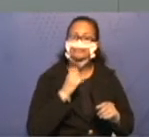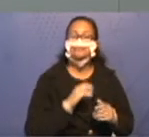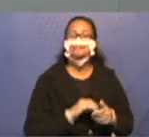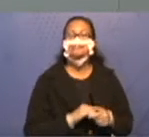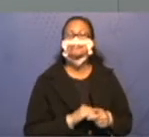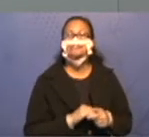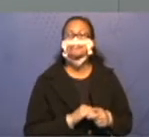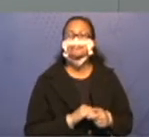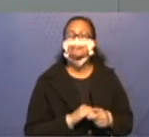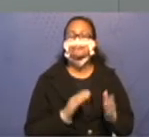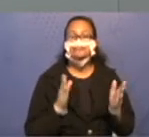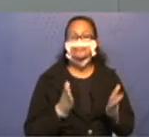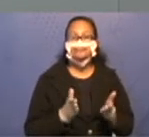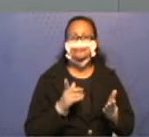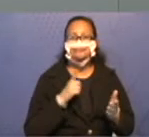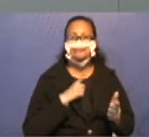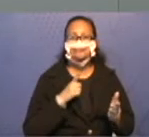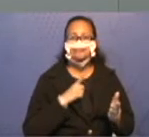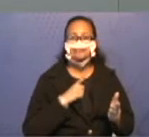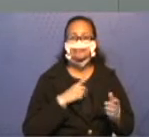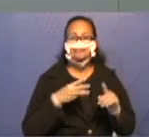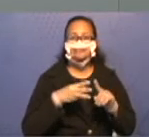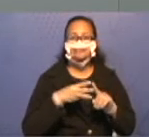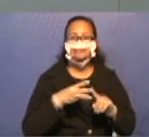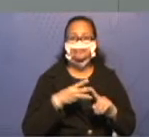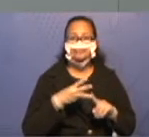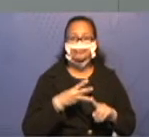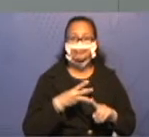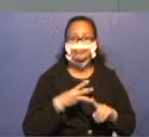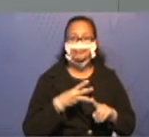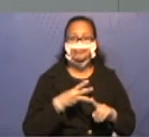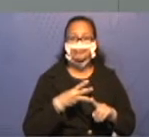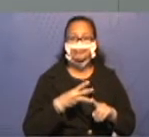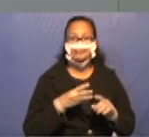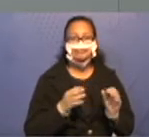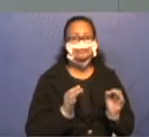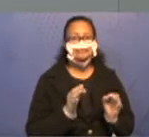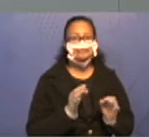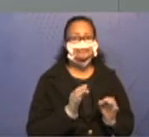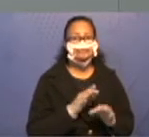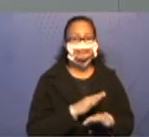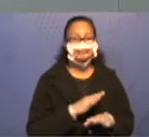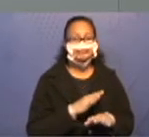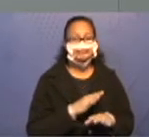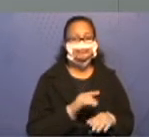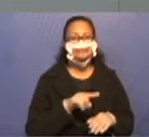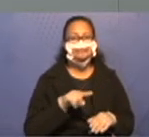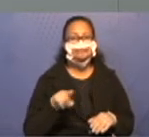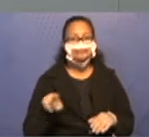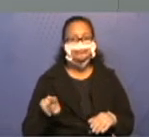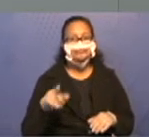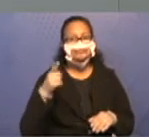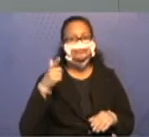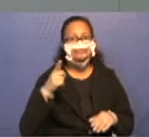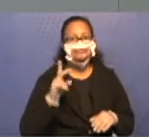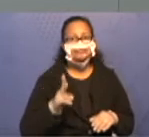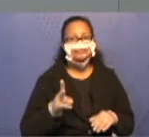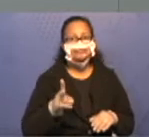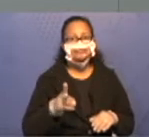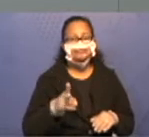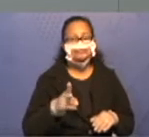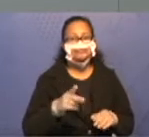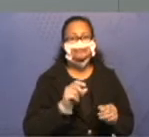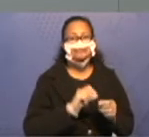Agora que tem a primeira de cada terminação pronta, vocês deverão continuar a